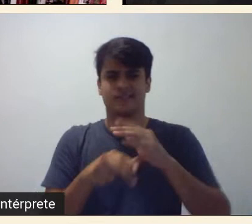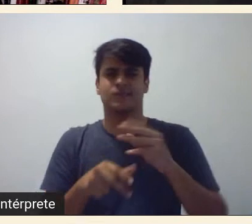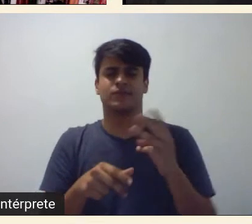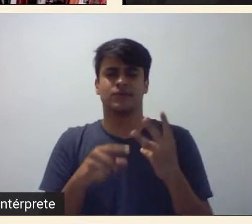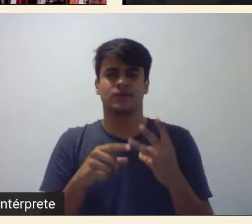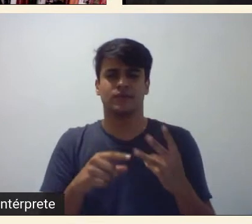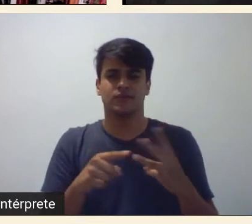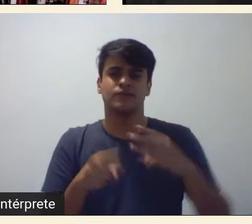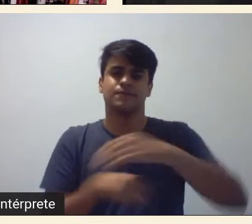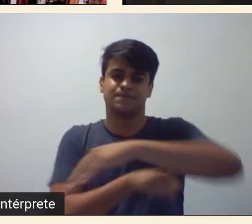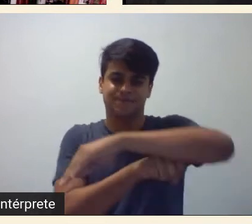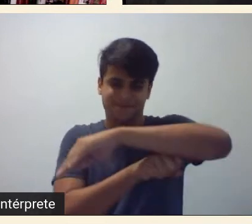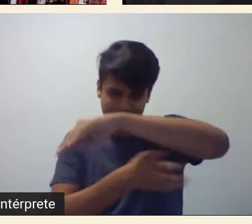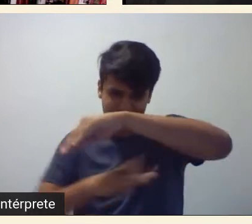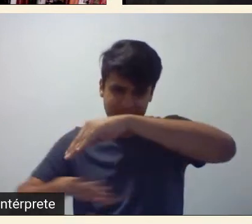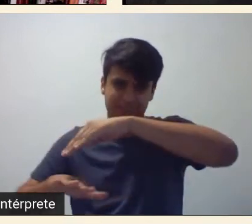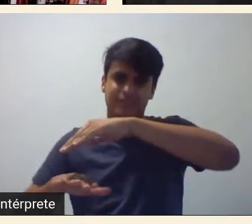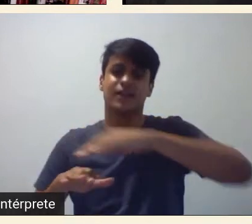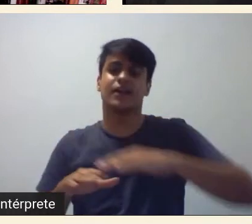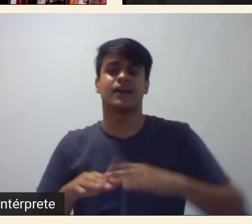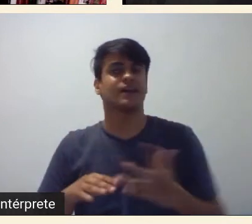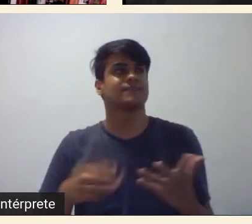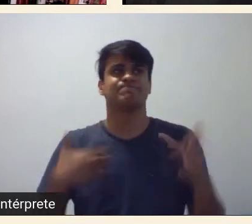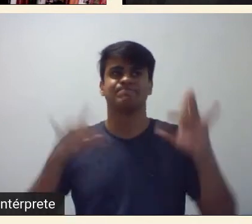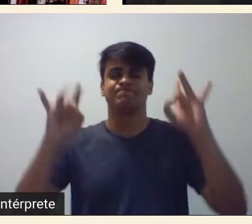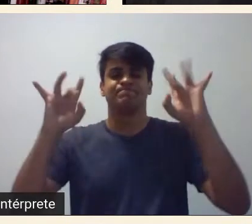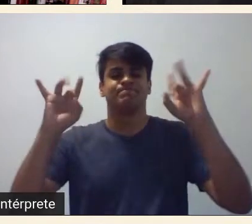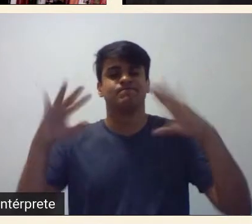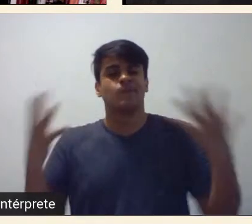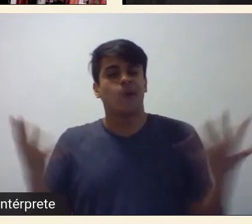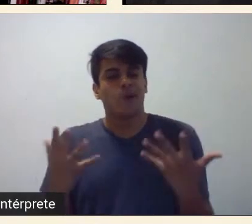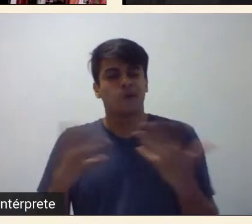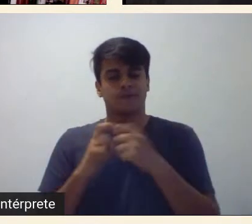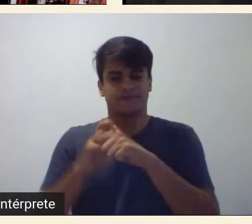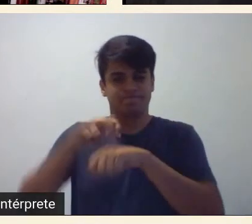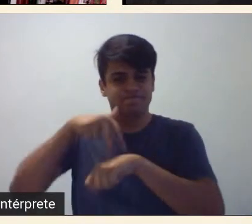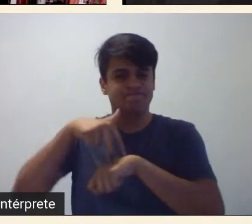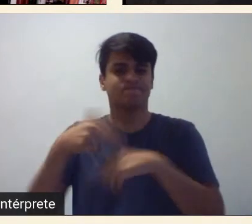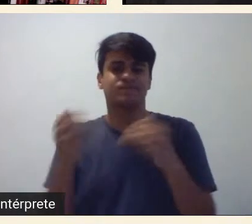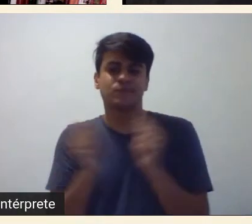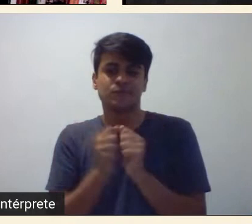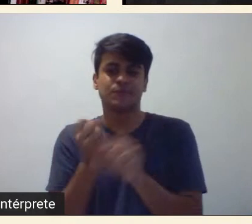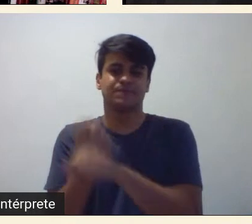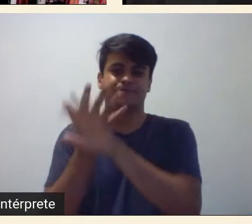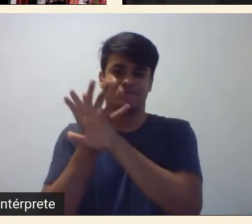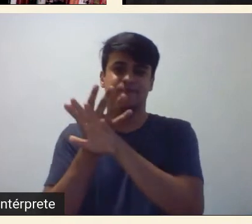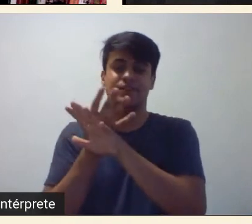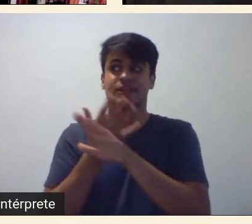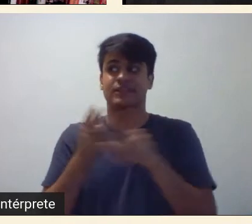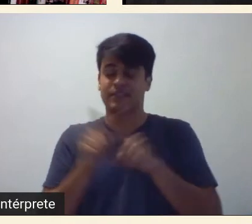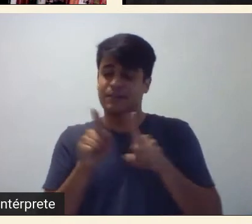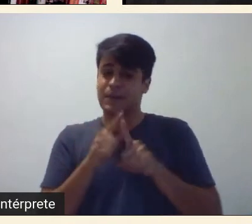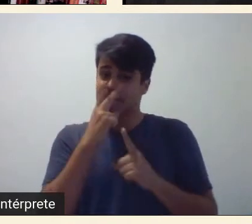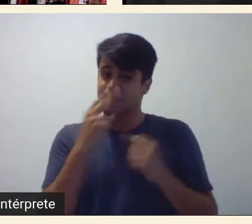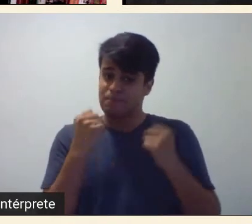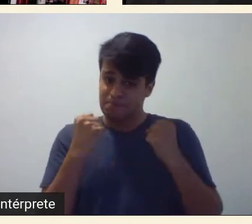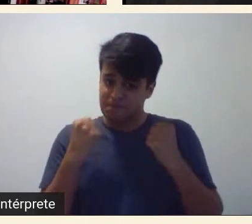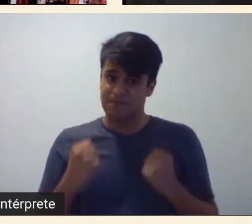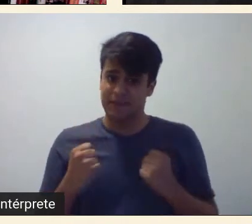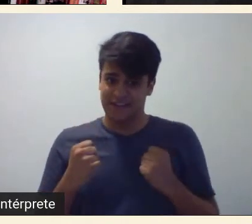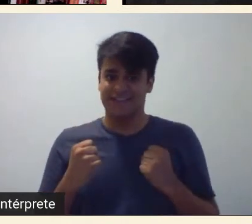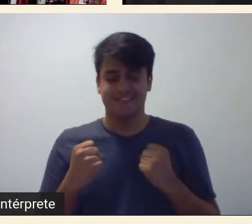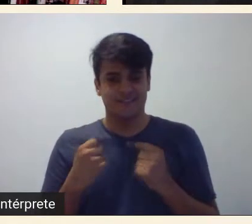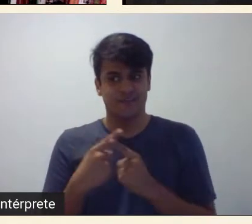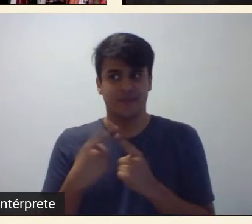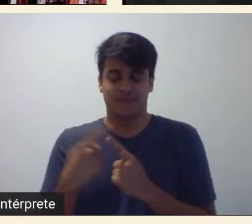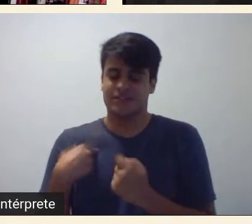Penacoteca, do IMS, para mim é uma honra estar nessa mesa, e também um peso, fiquei muito nervosa, confesso a todos,